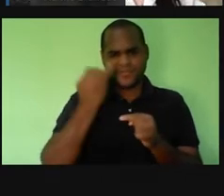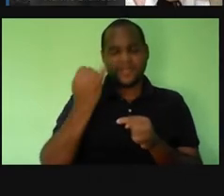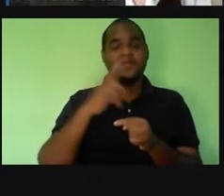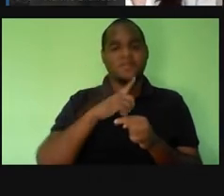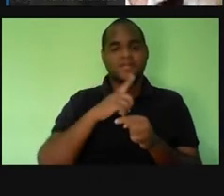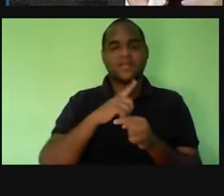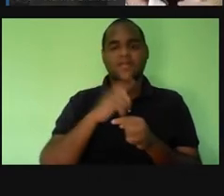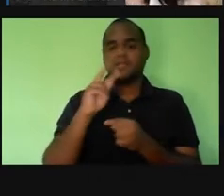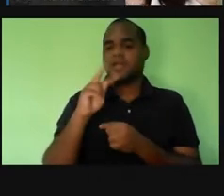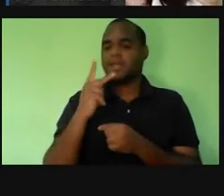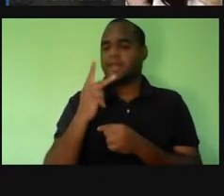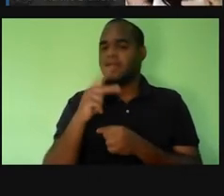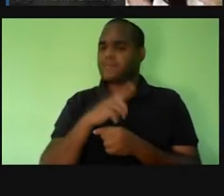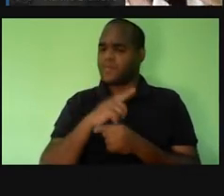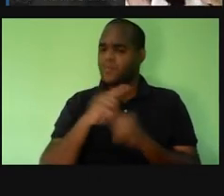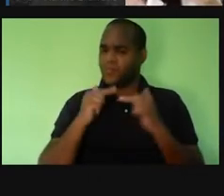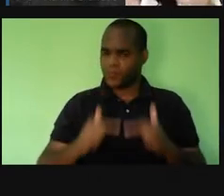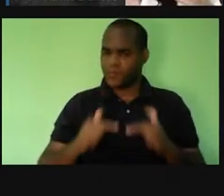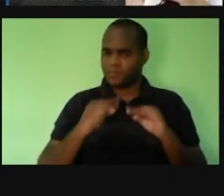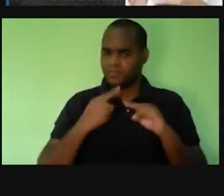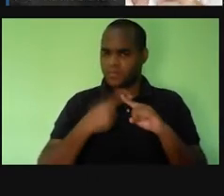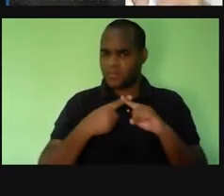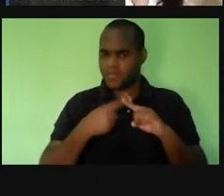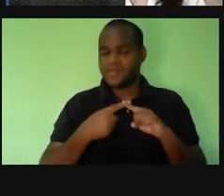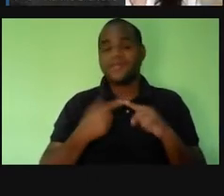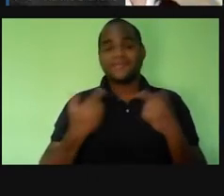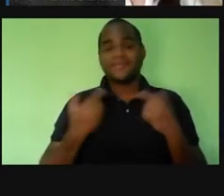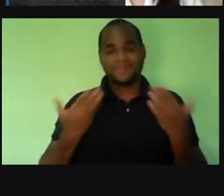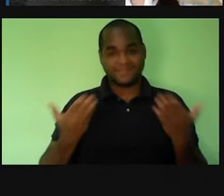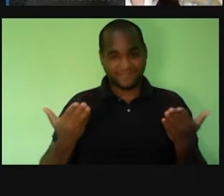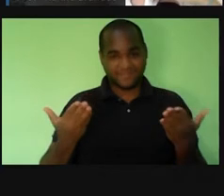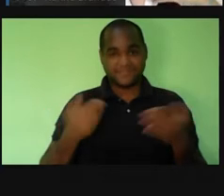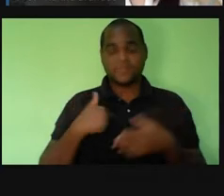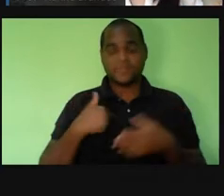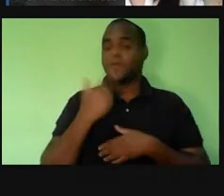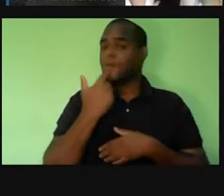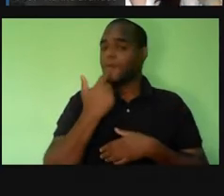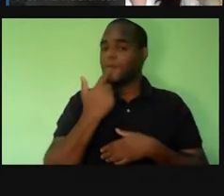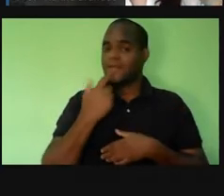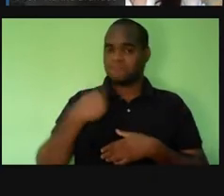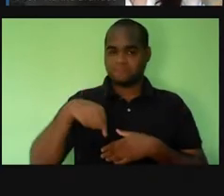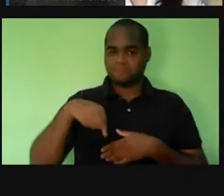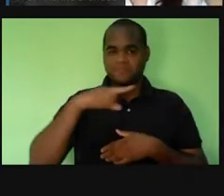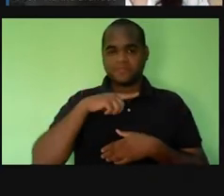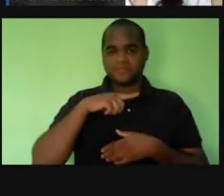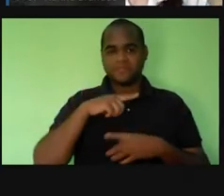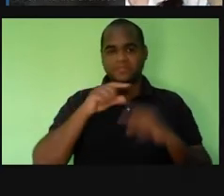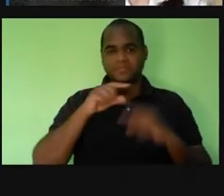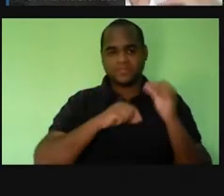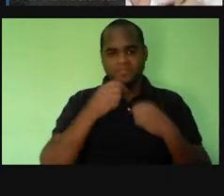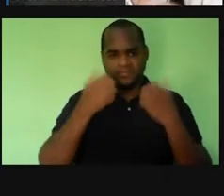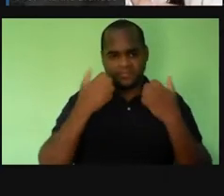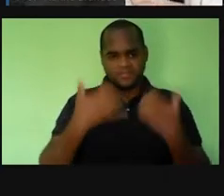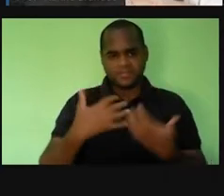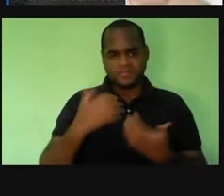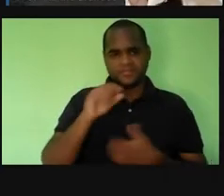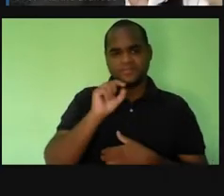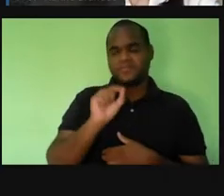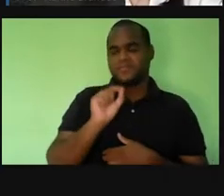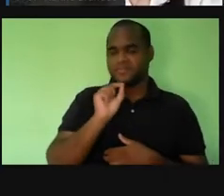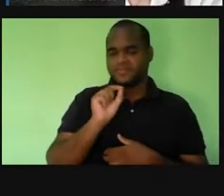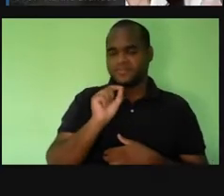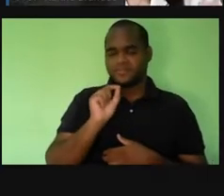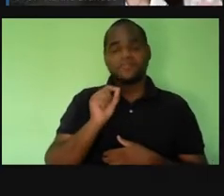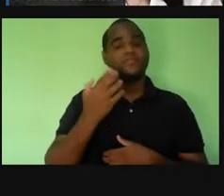neutro, sim. Por quê? Porque o nosso sangue, ele também vai servir como um tampão, e isso vai ser muito